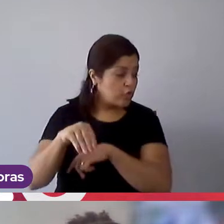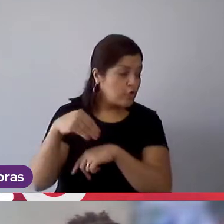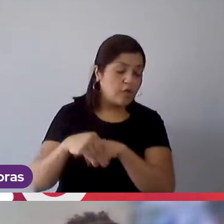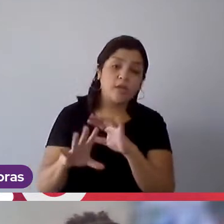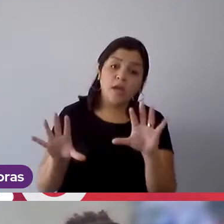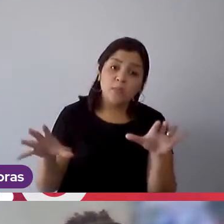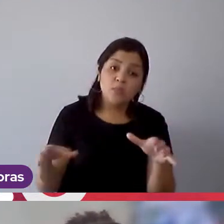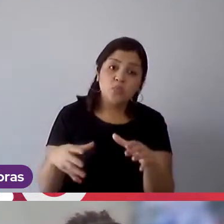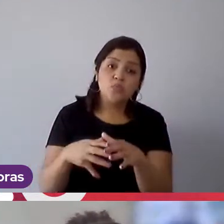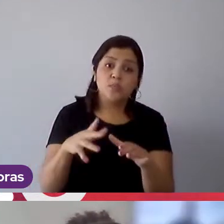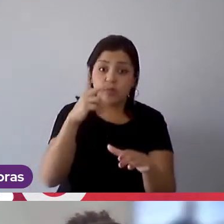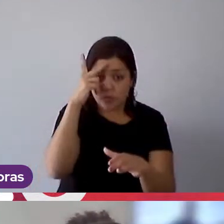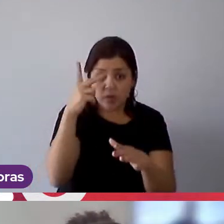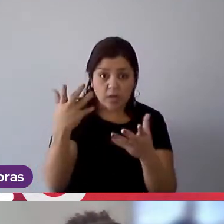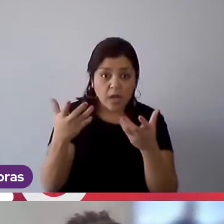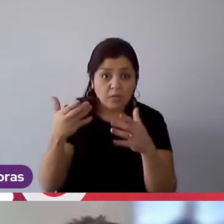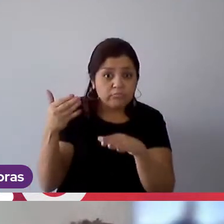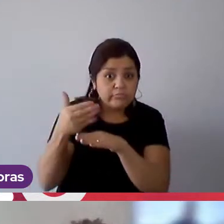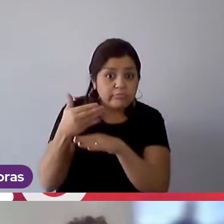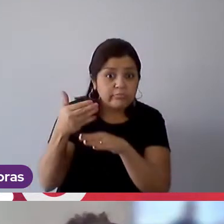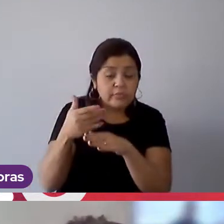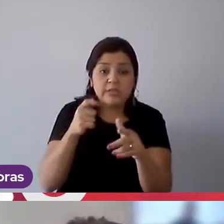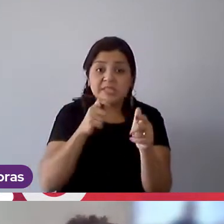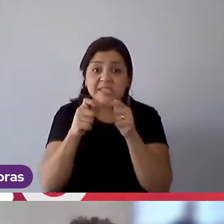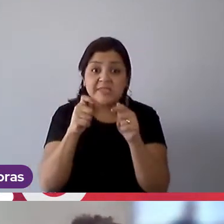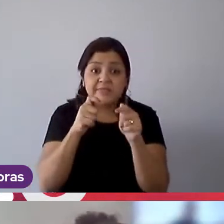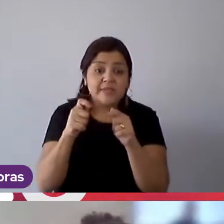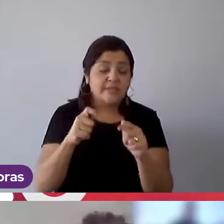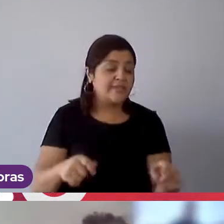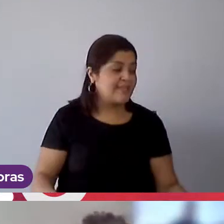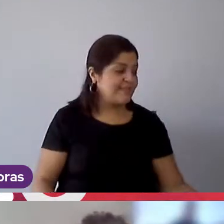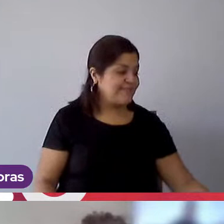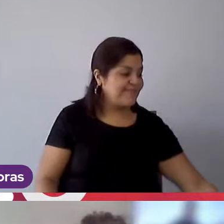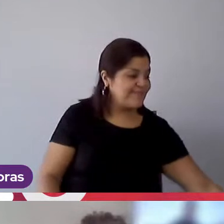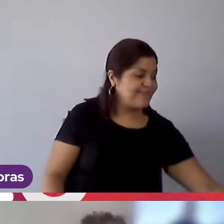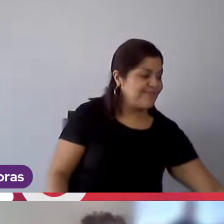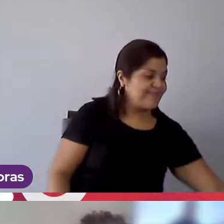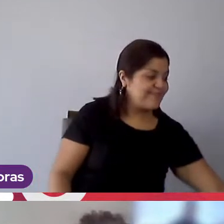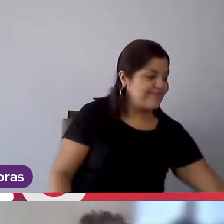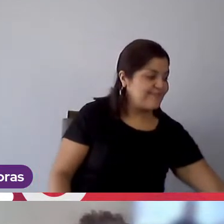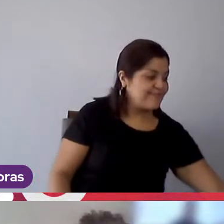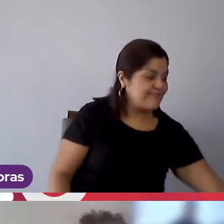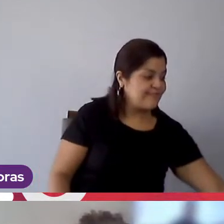quer participar do processo seletivo. É,